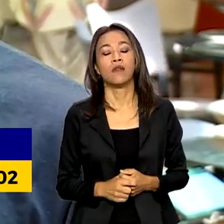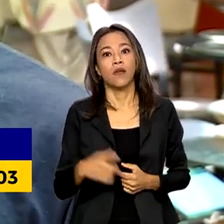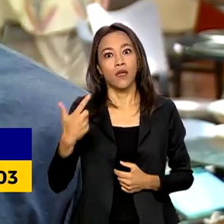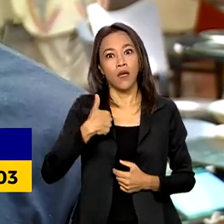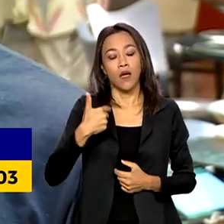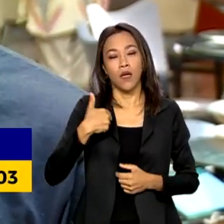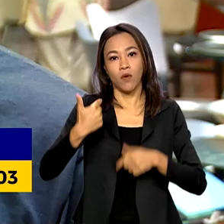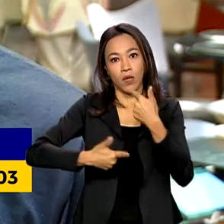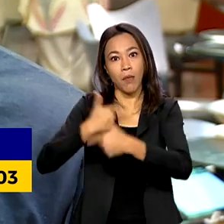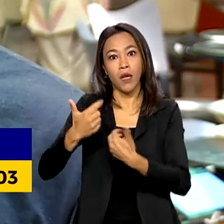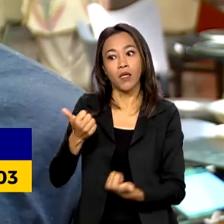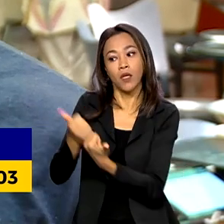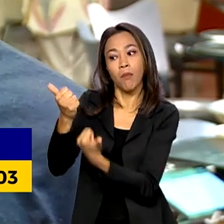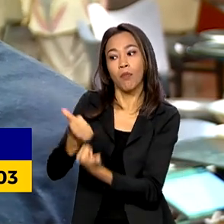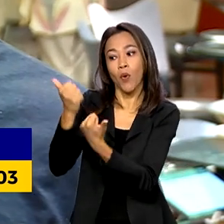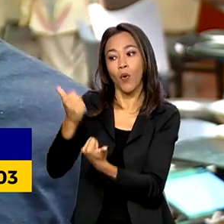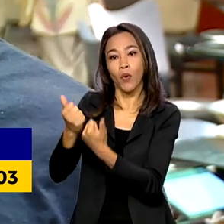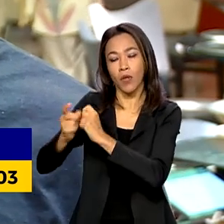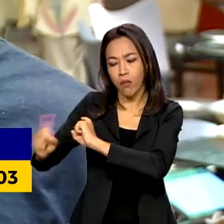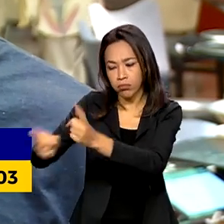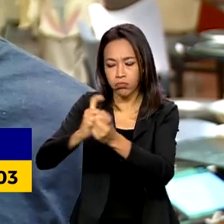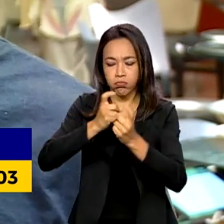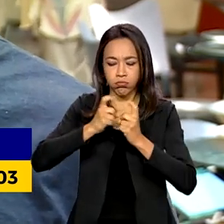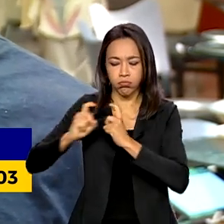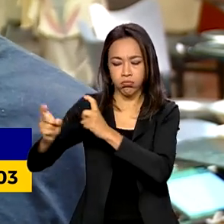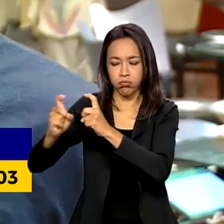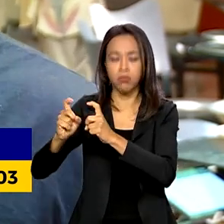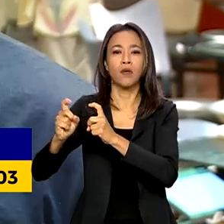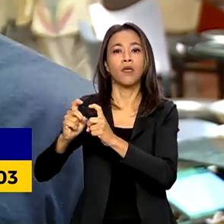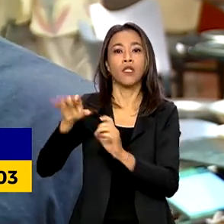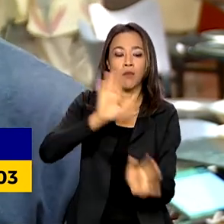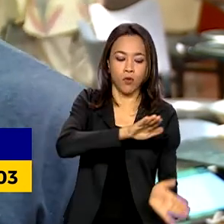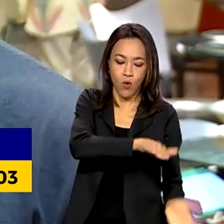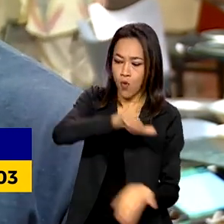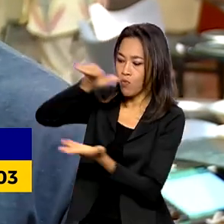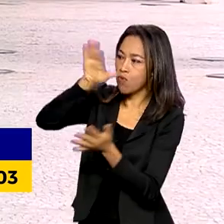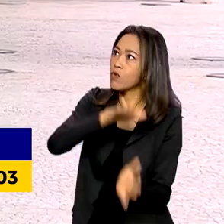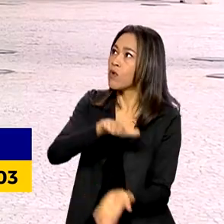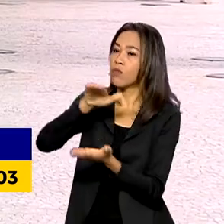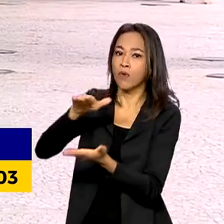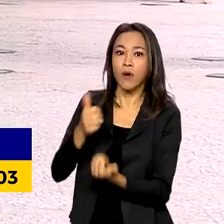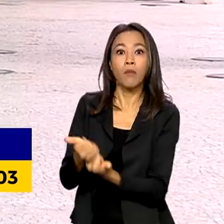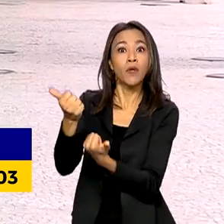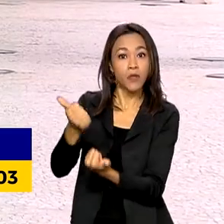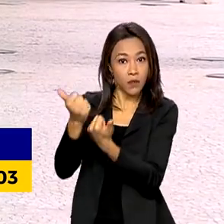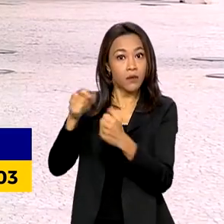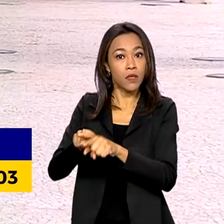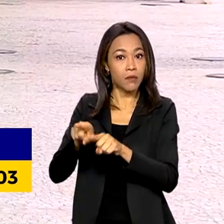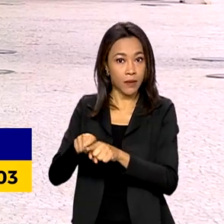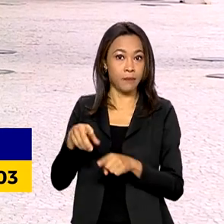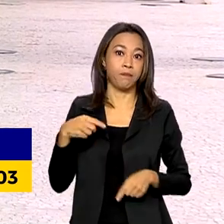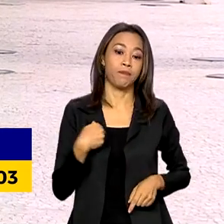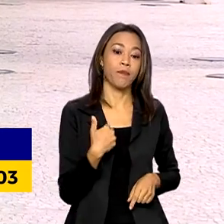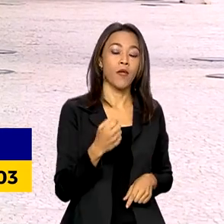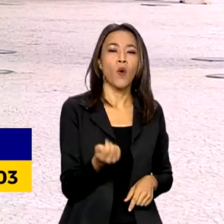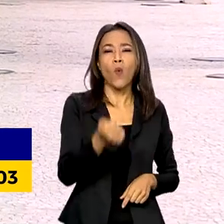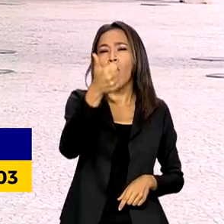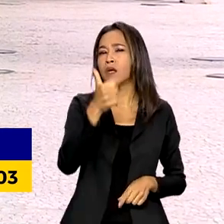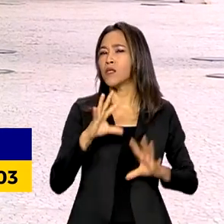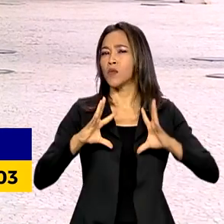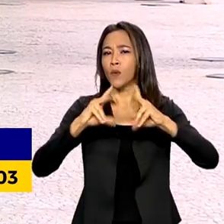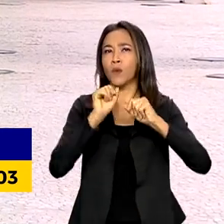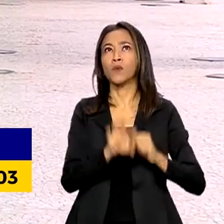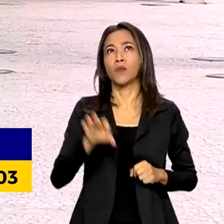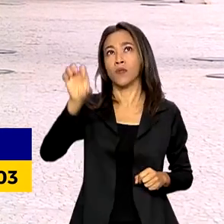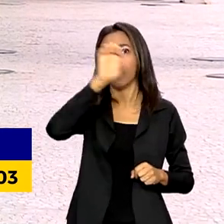dando apoio no estoque e no depósito com relação aos eventos. Quase todos os estados brasileiros tiveram